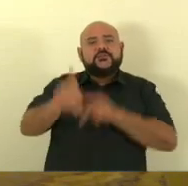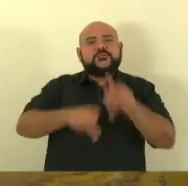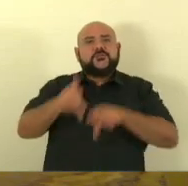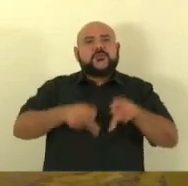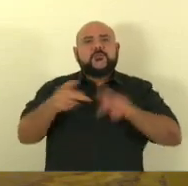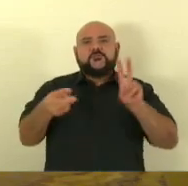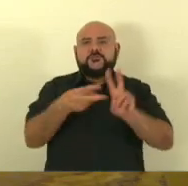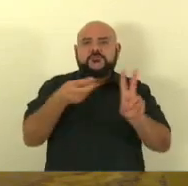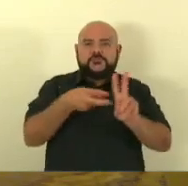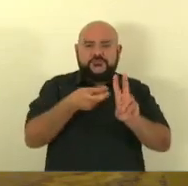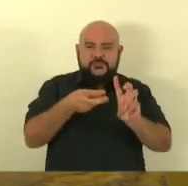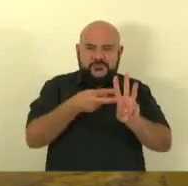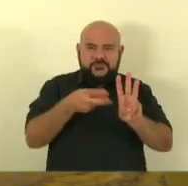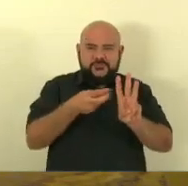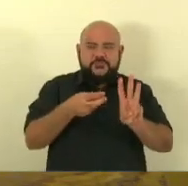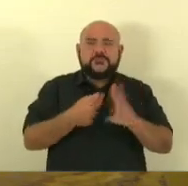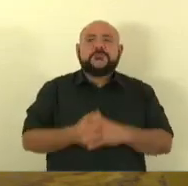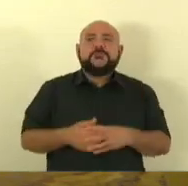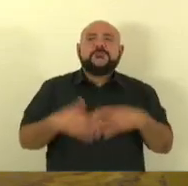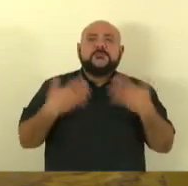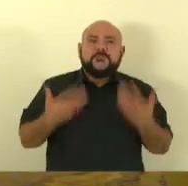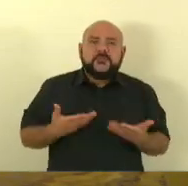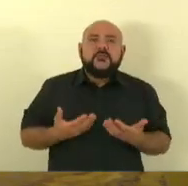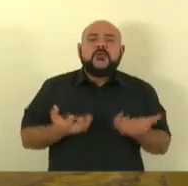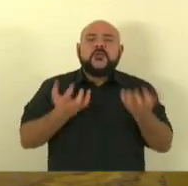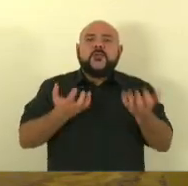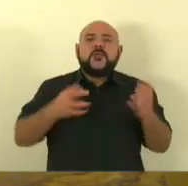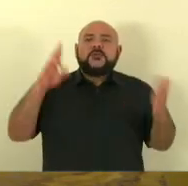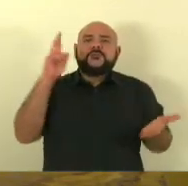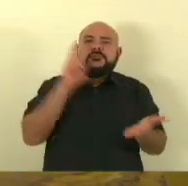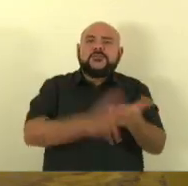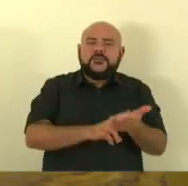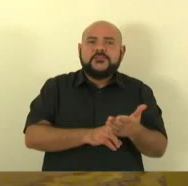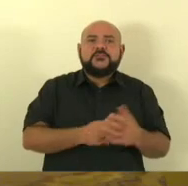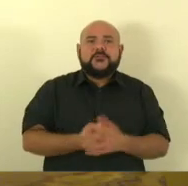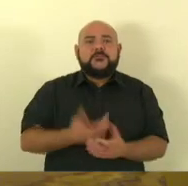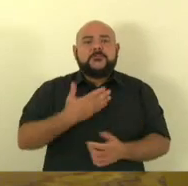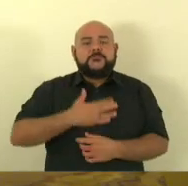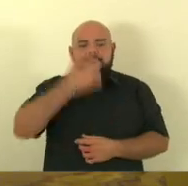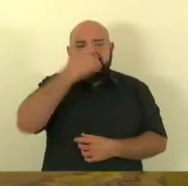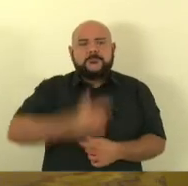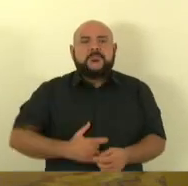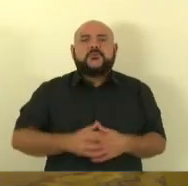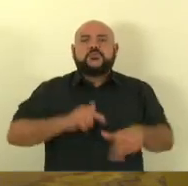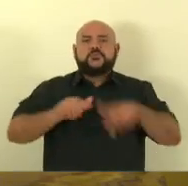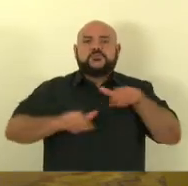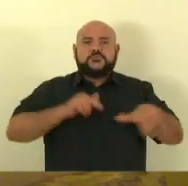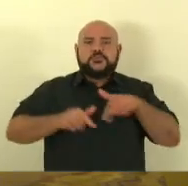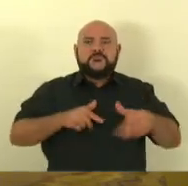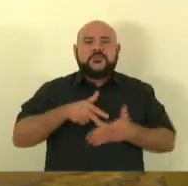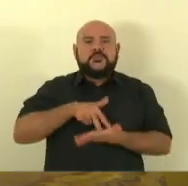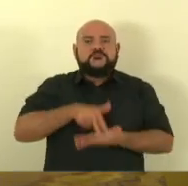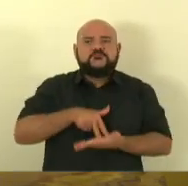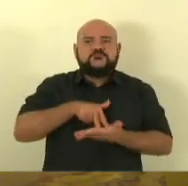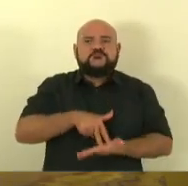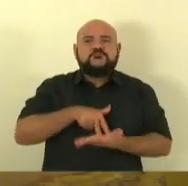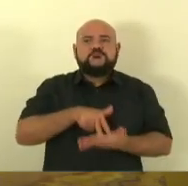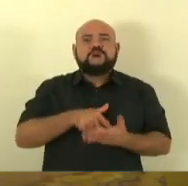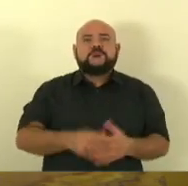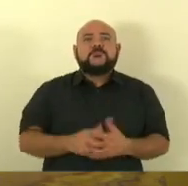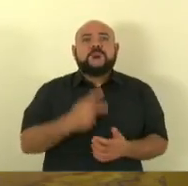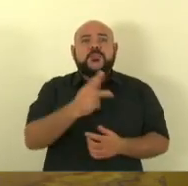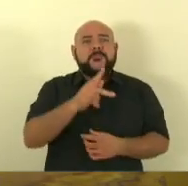país então eu faço questão de registrar que o nosso mandato tem posicionamento firme ao dizer que o PL